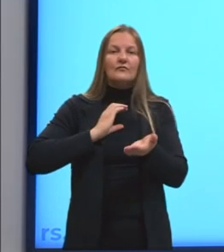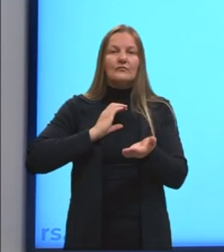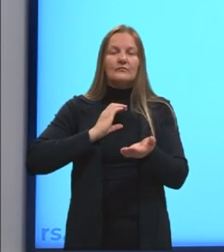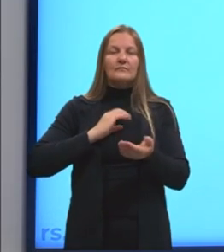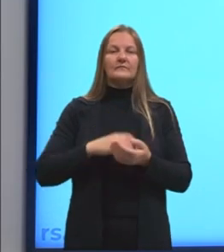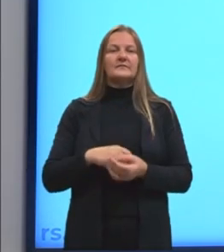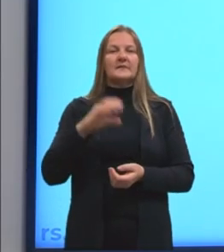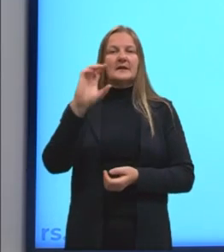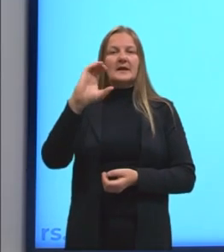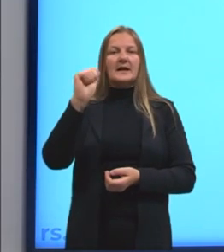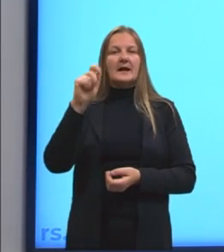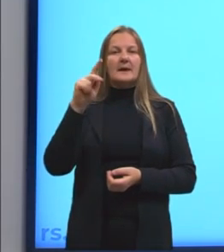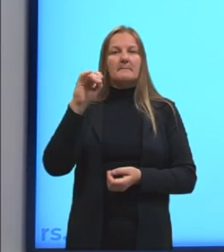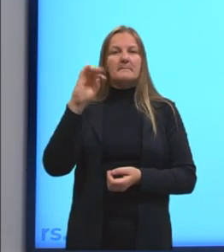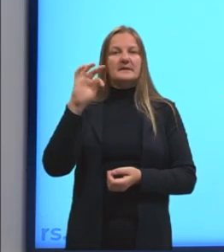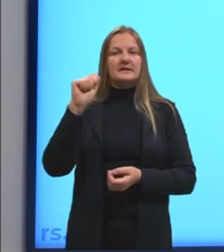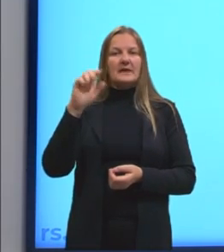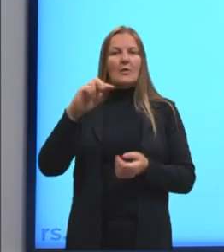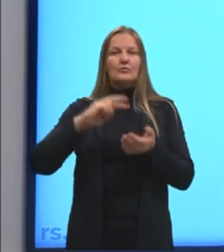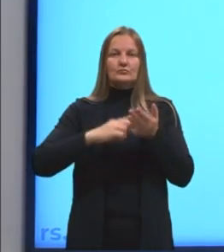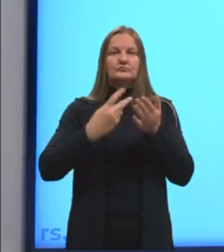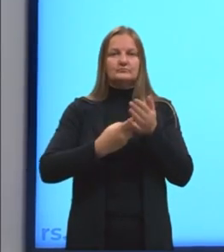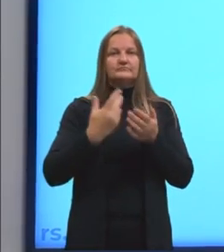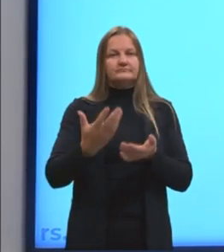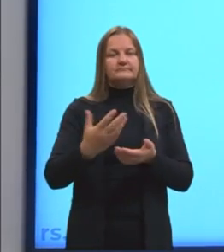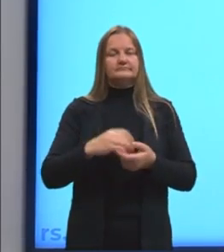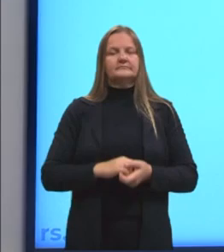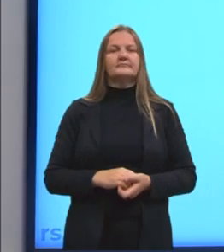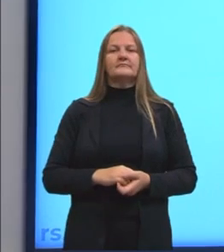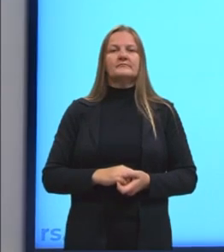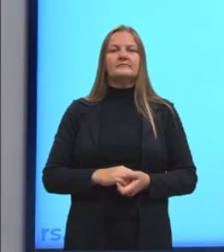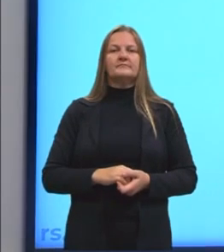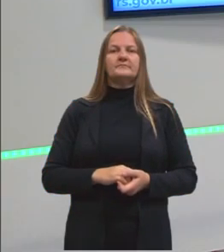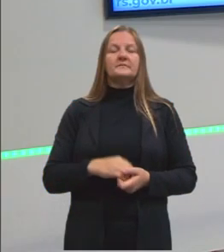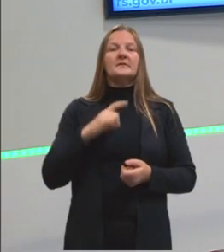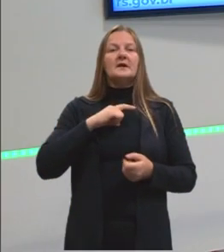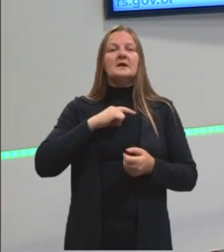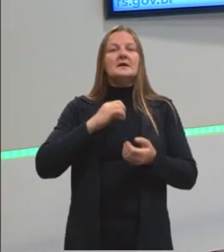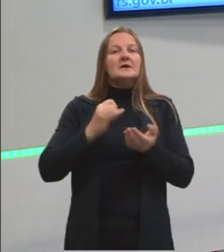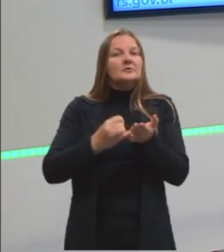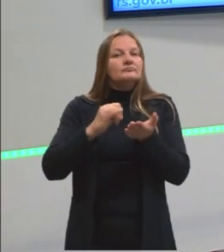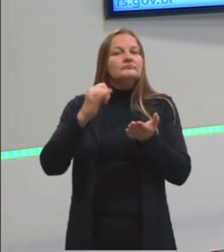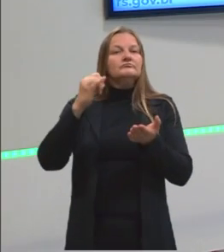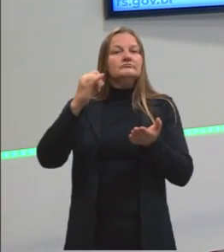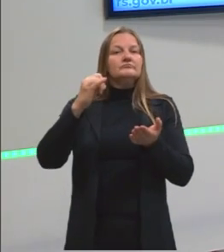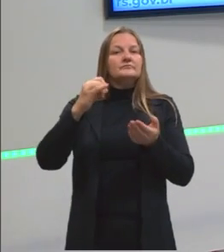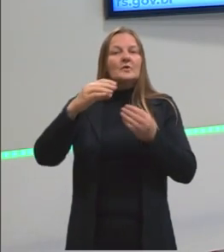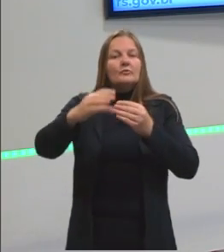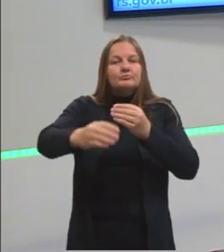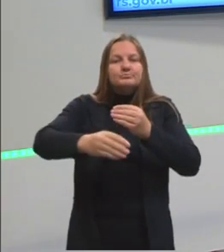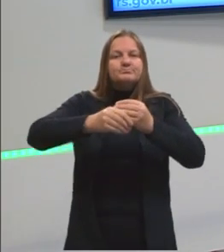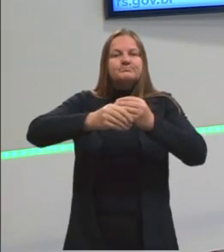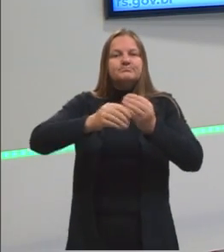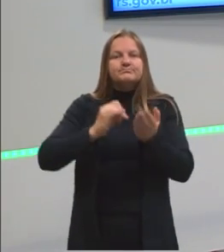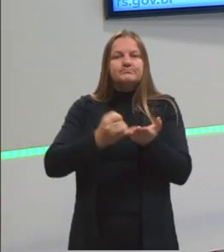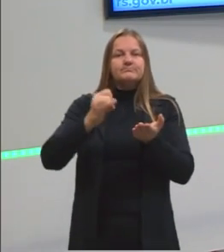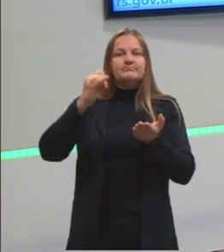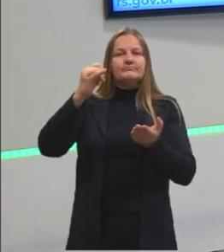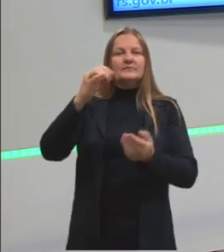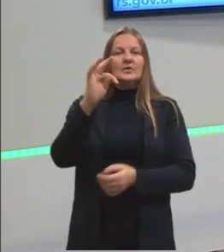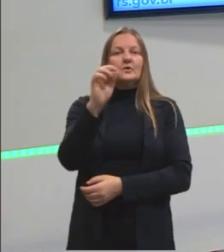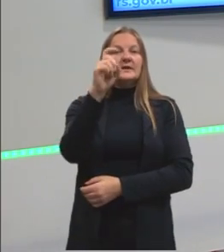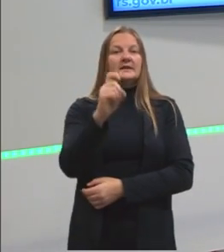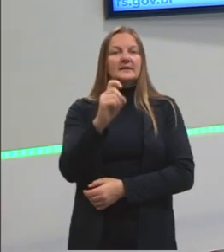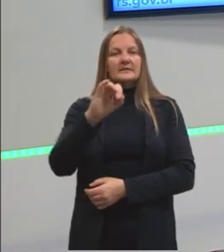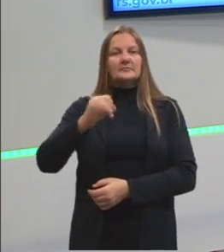capital. Esse capital, então, ele tem um acréscimo que é chamado juro. E a taxa de